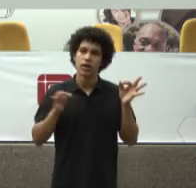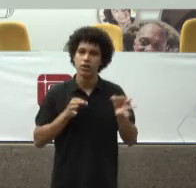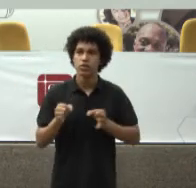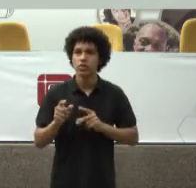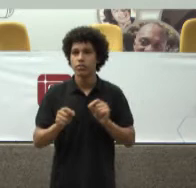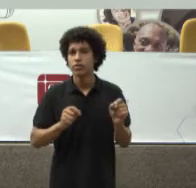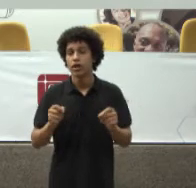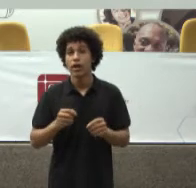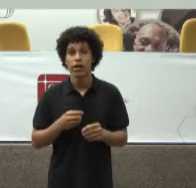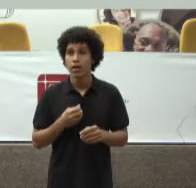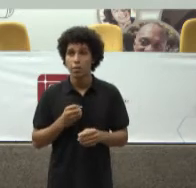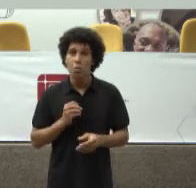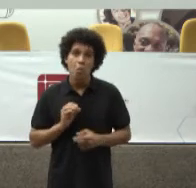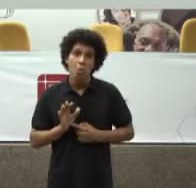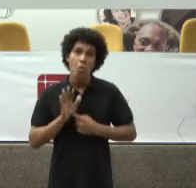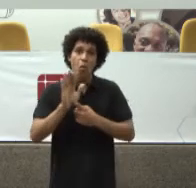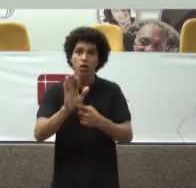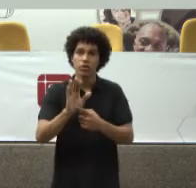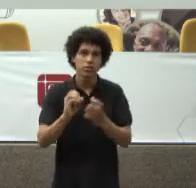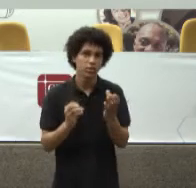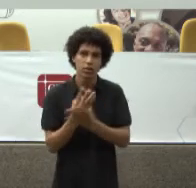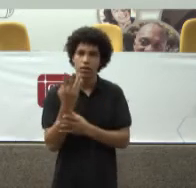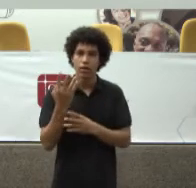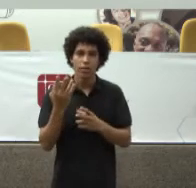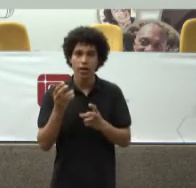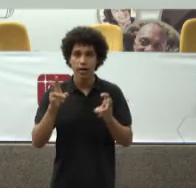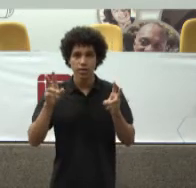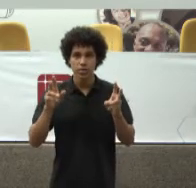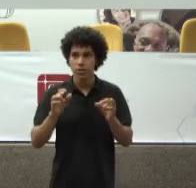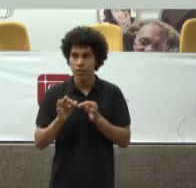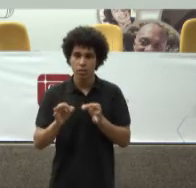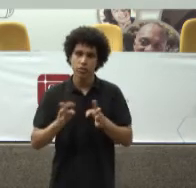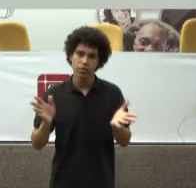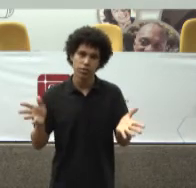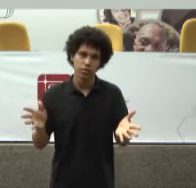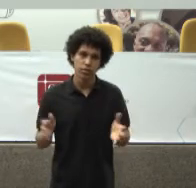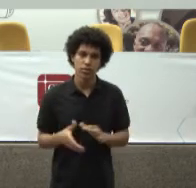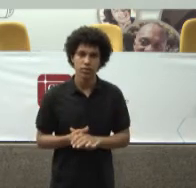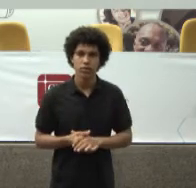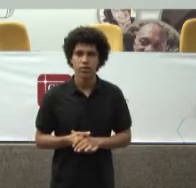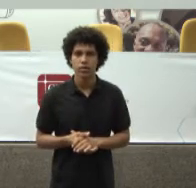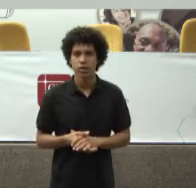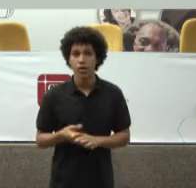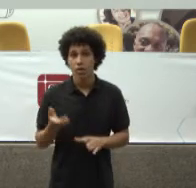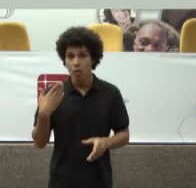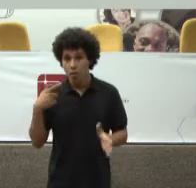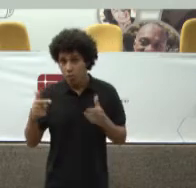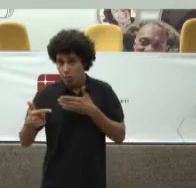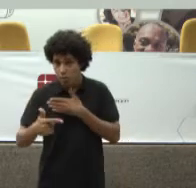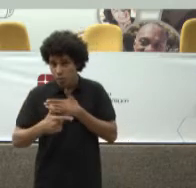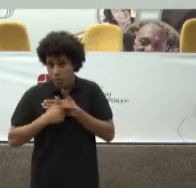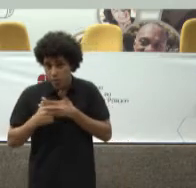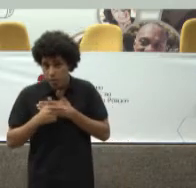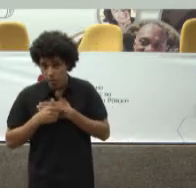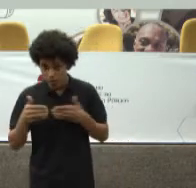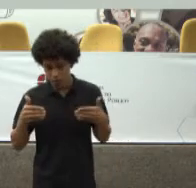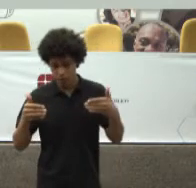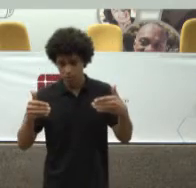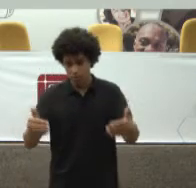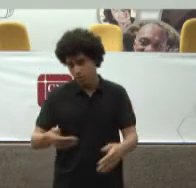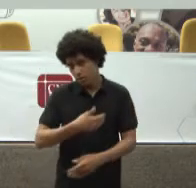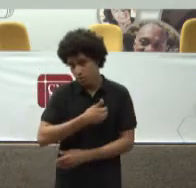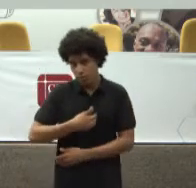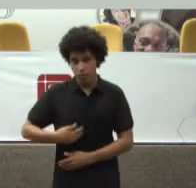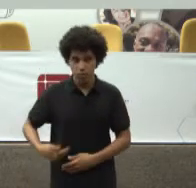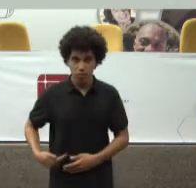indica a solução Olha que interessante o tema O papel do Ministério Público Na judicialização da saúde E na